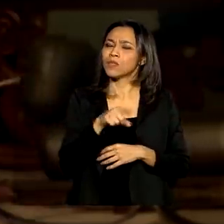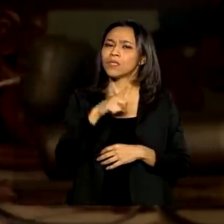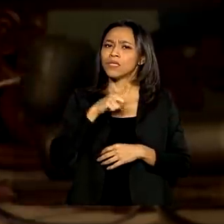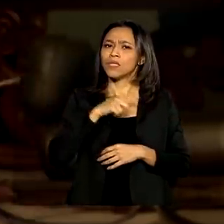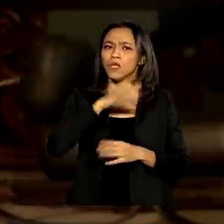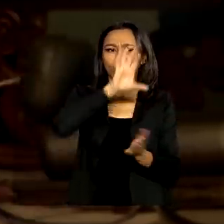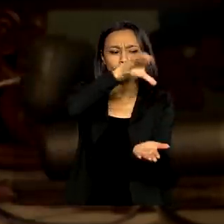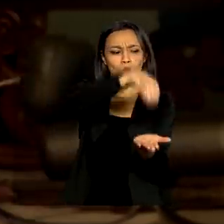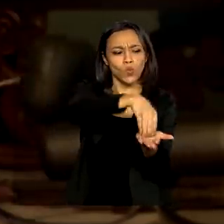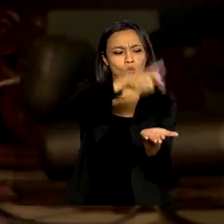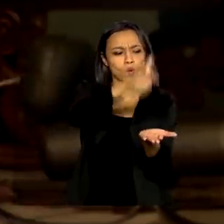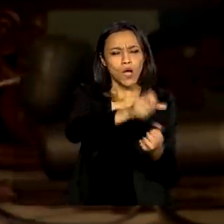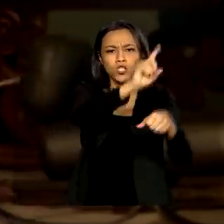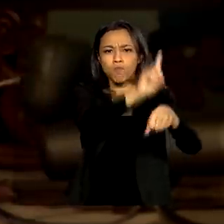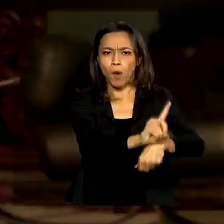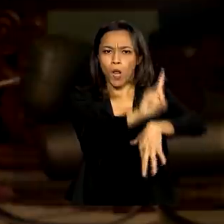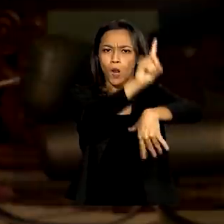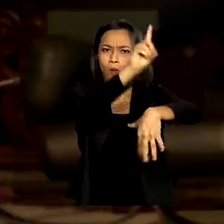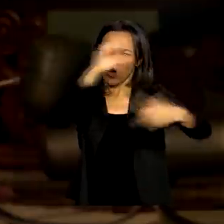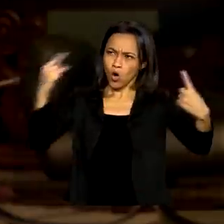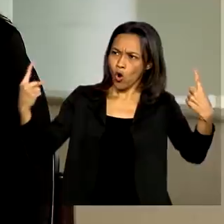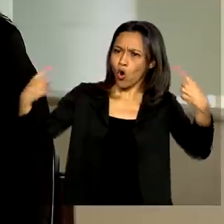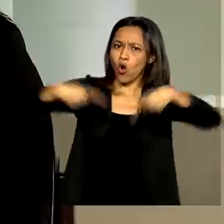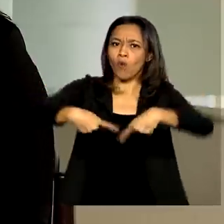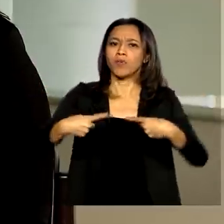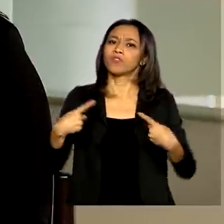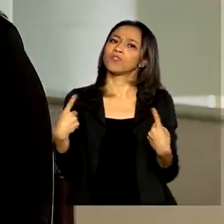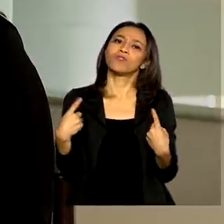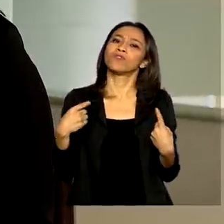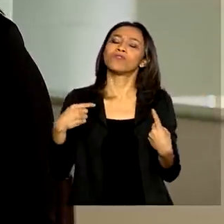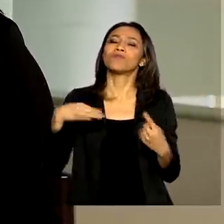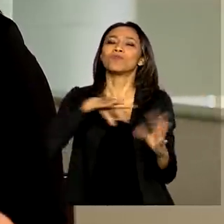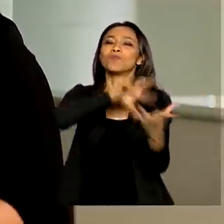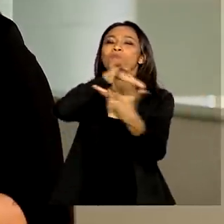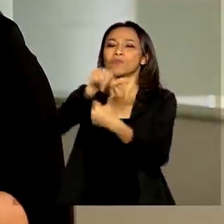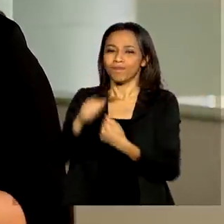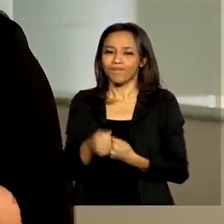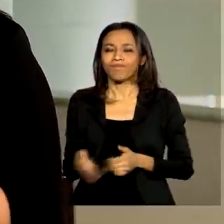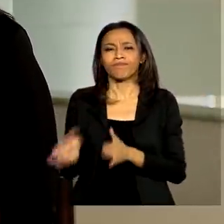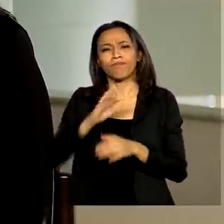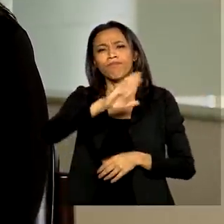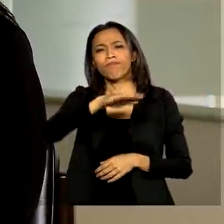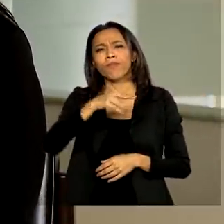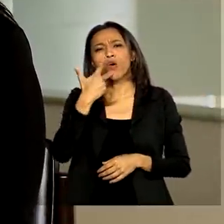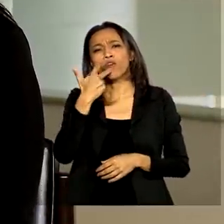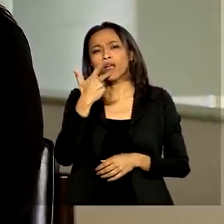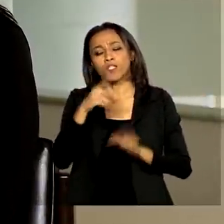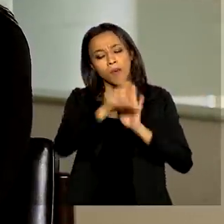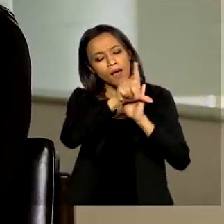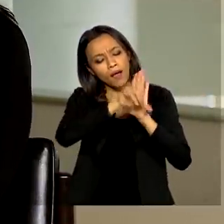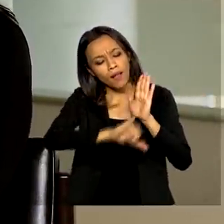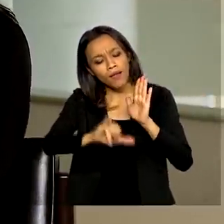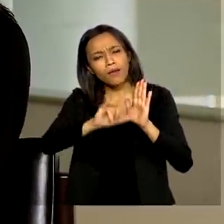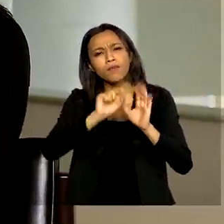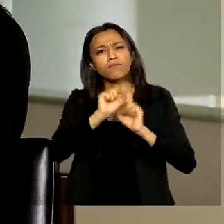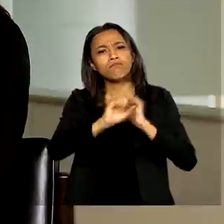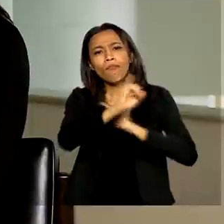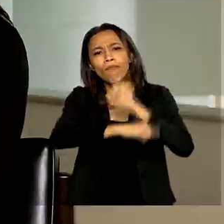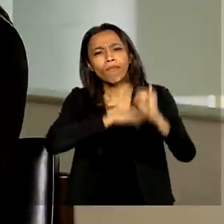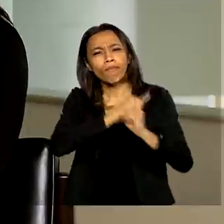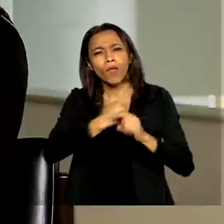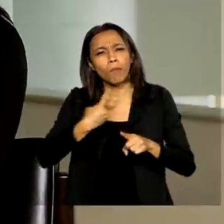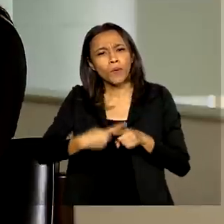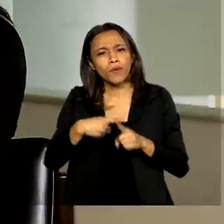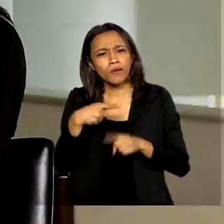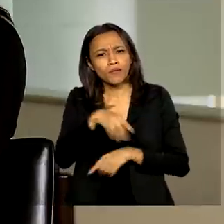centro de lançamento extremamente competitivo no mercado mundial. Ministro, agora falando sobre a questão da lei da informática. Essa lei, por que ela é